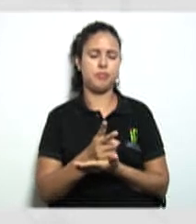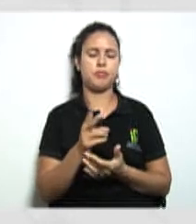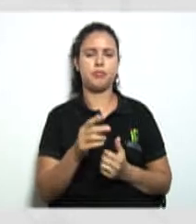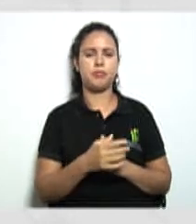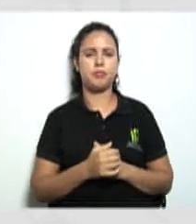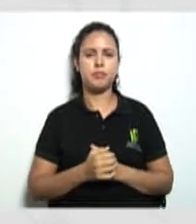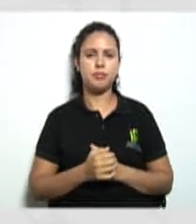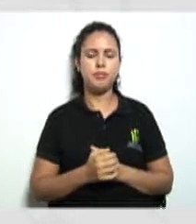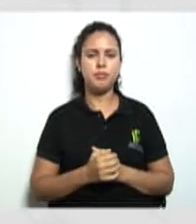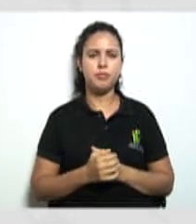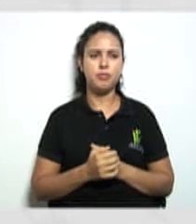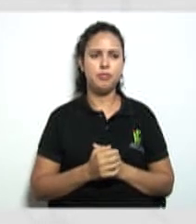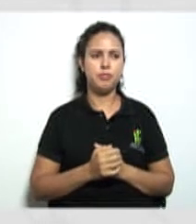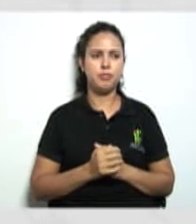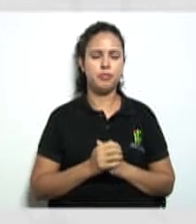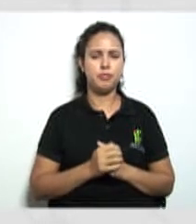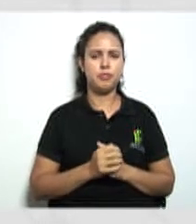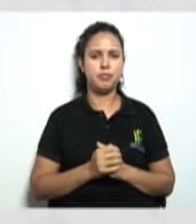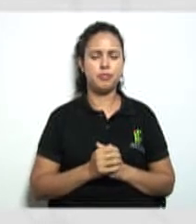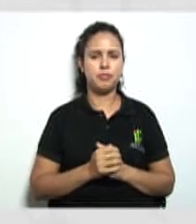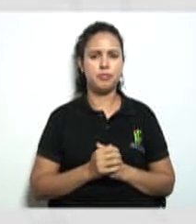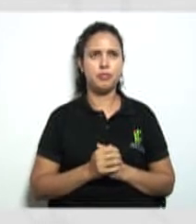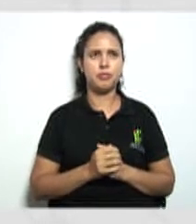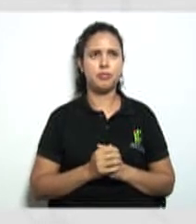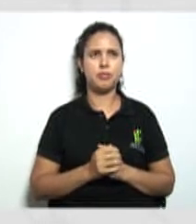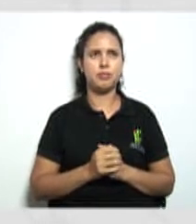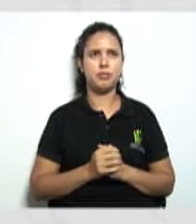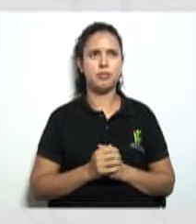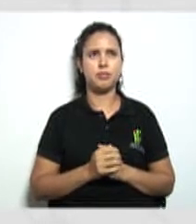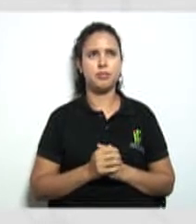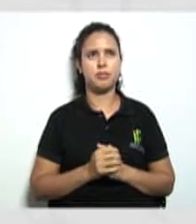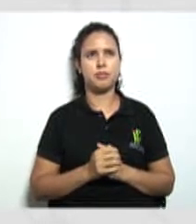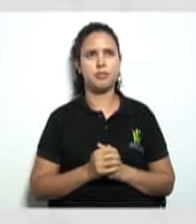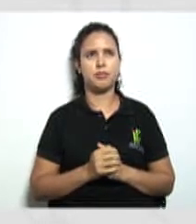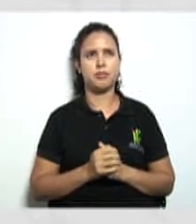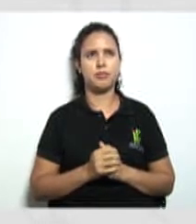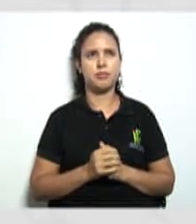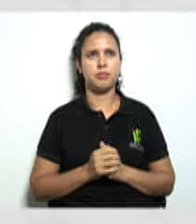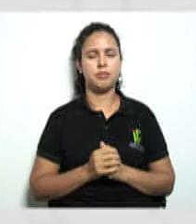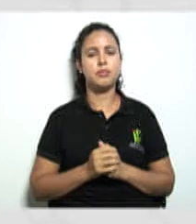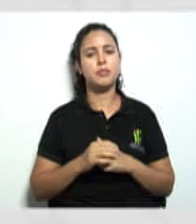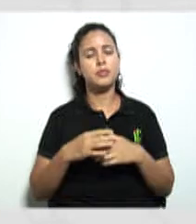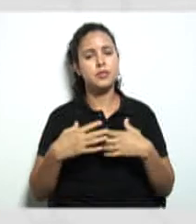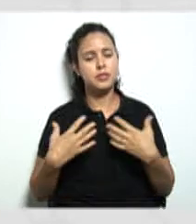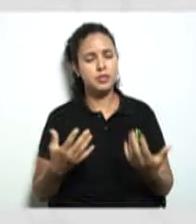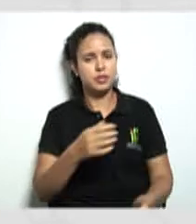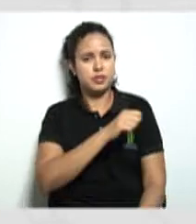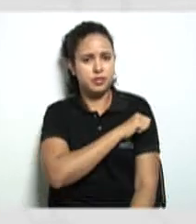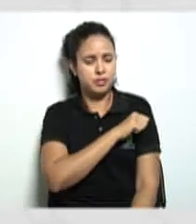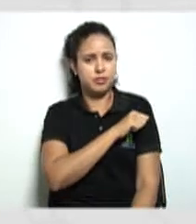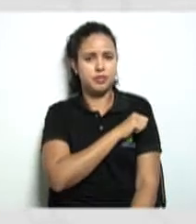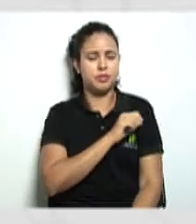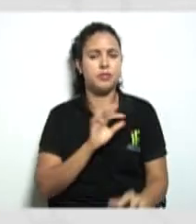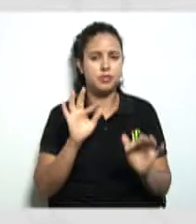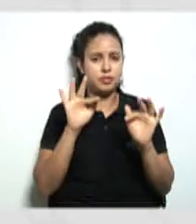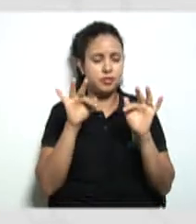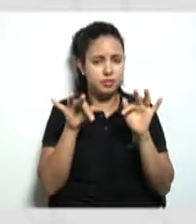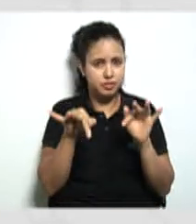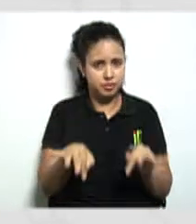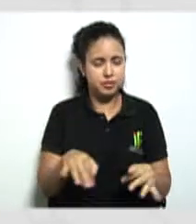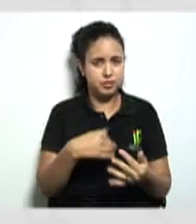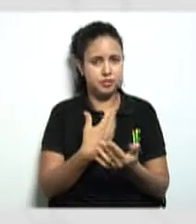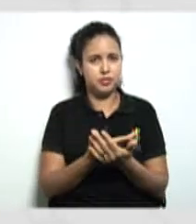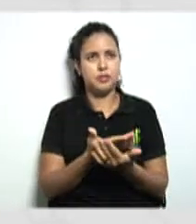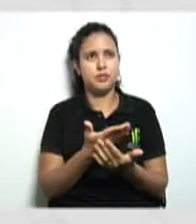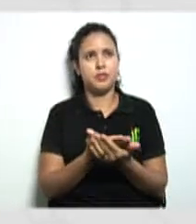certo então vamos aluno olha aqui estamos chegando ao finalzinho da nossa